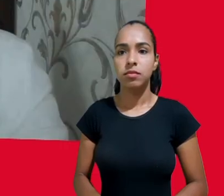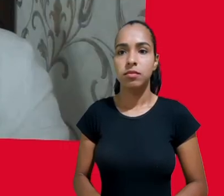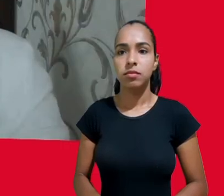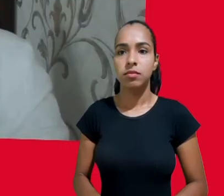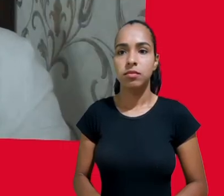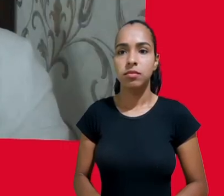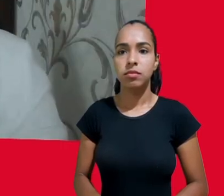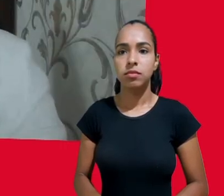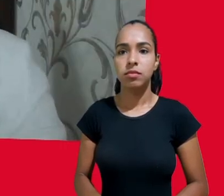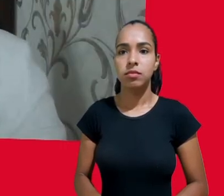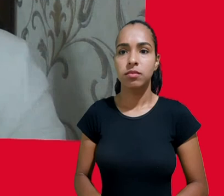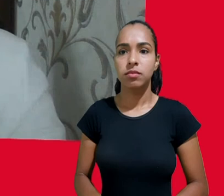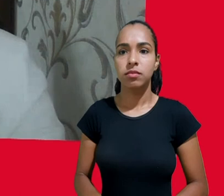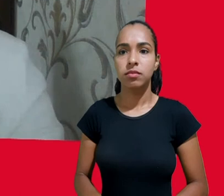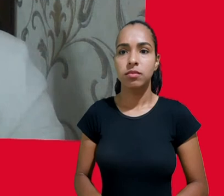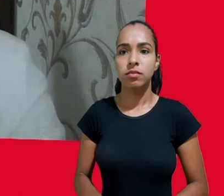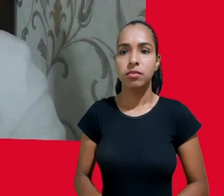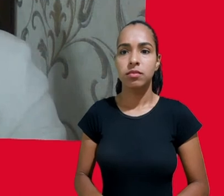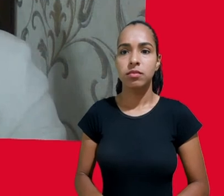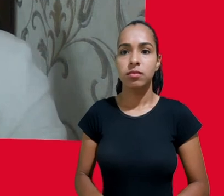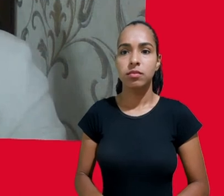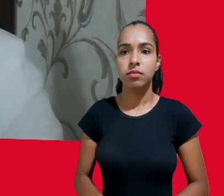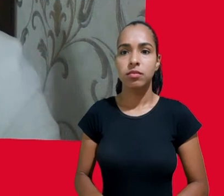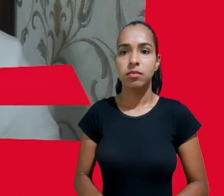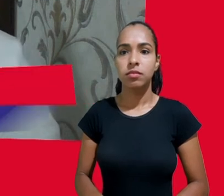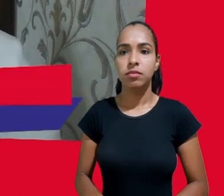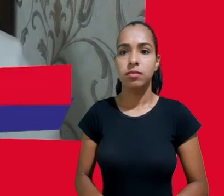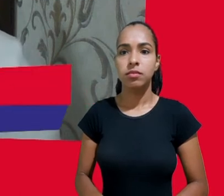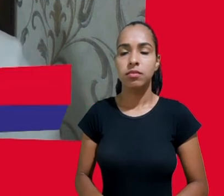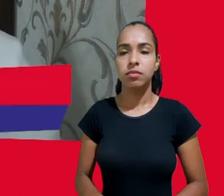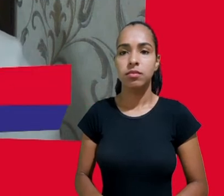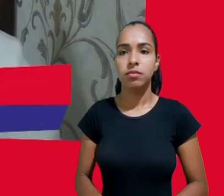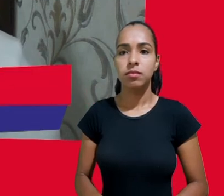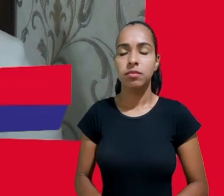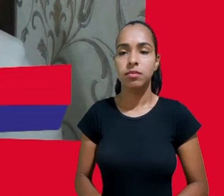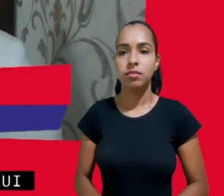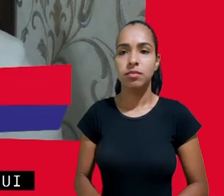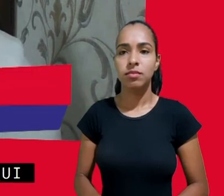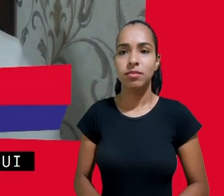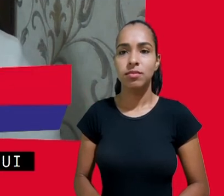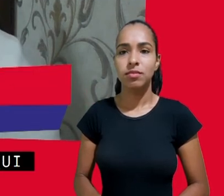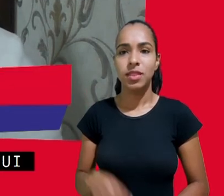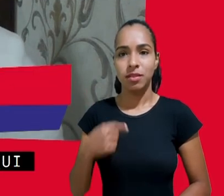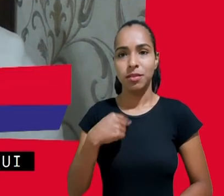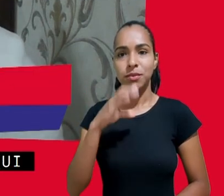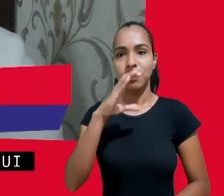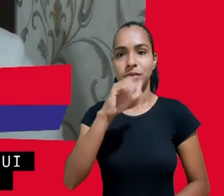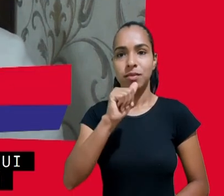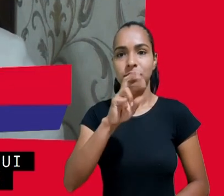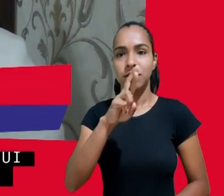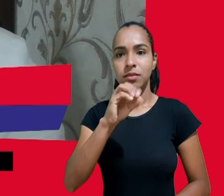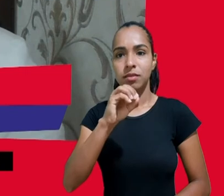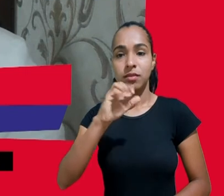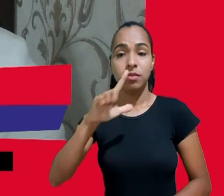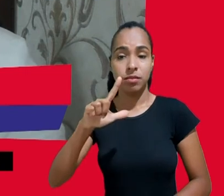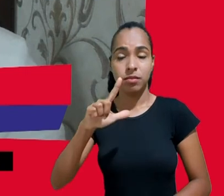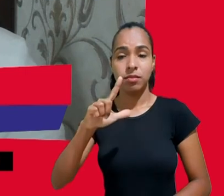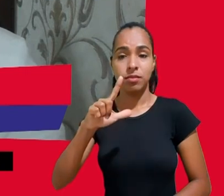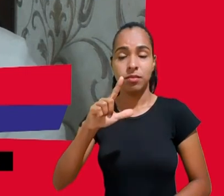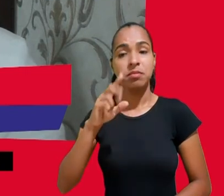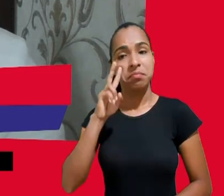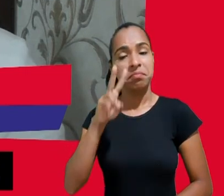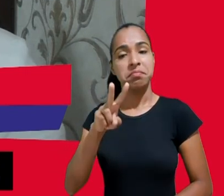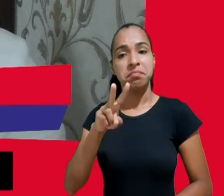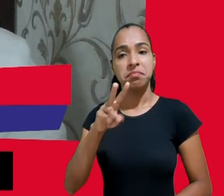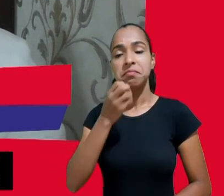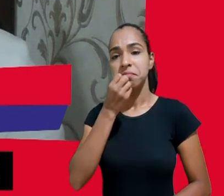Bom, aqui é a Carol novamente Vocês viram só como o vídeo é enriquecedor e interessante O vídeo estará disponível em breve